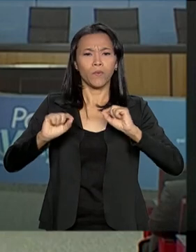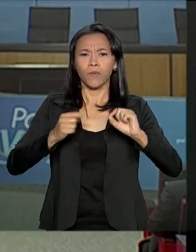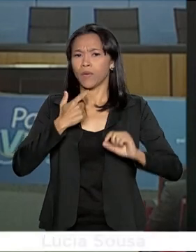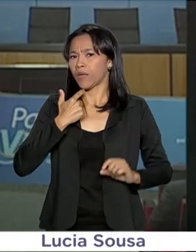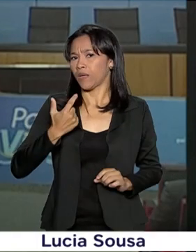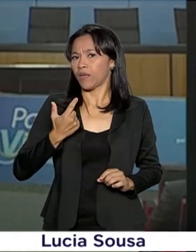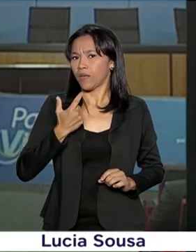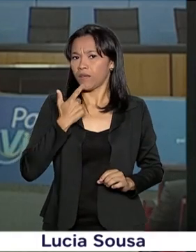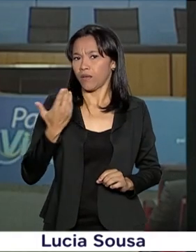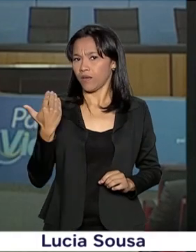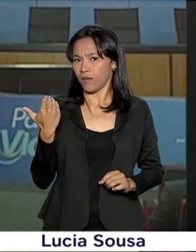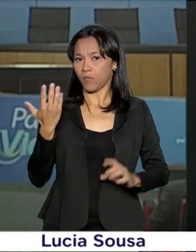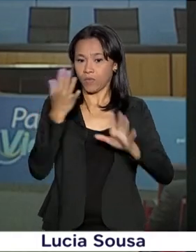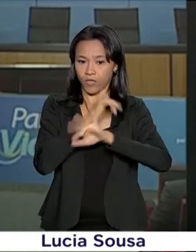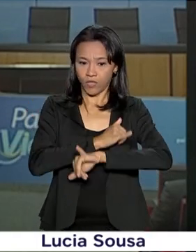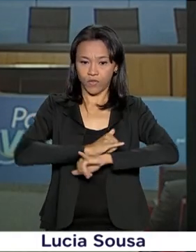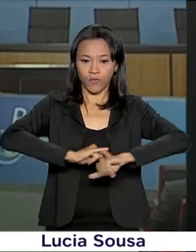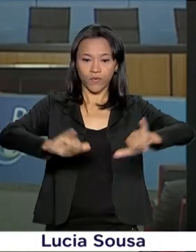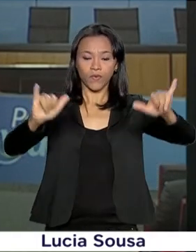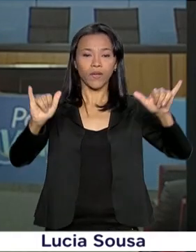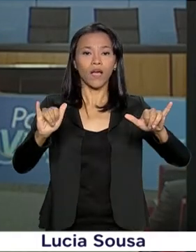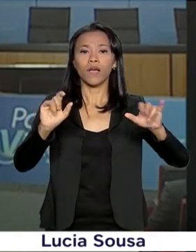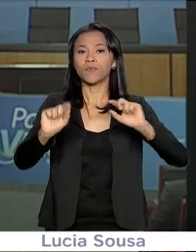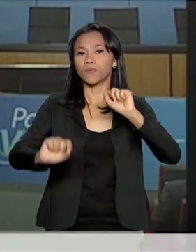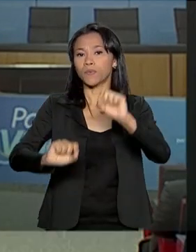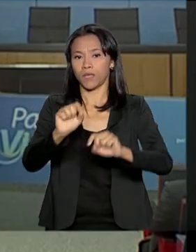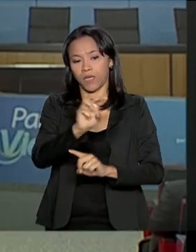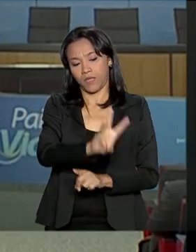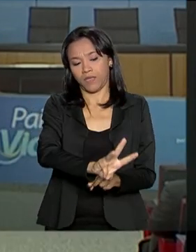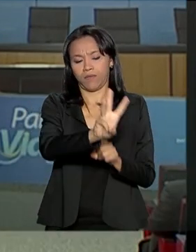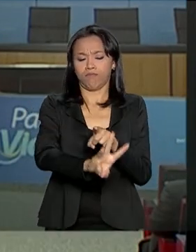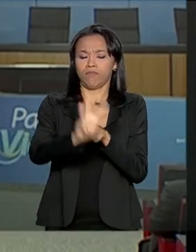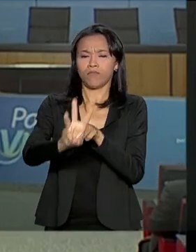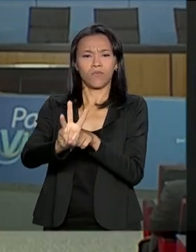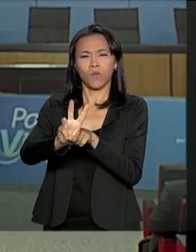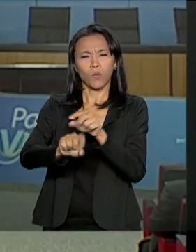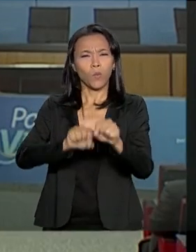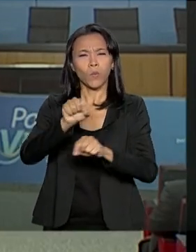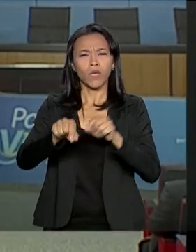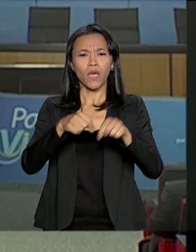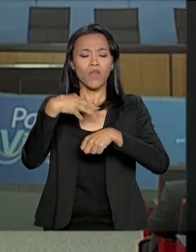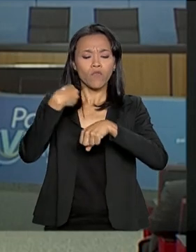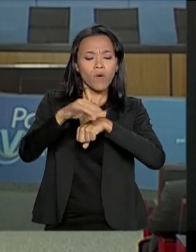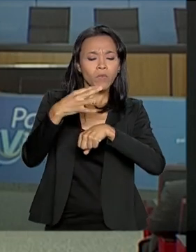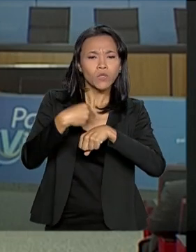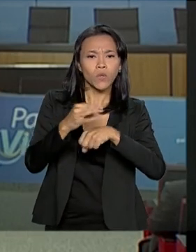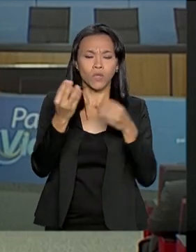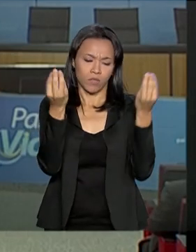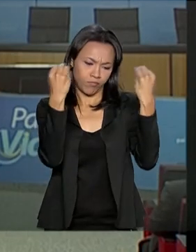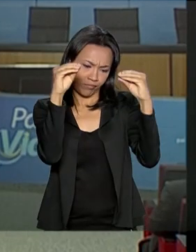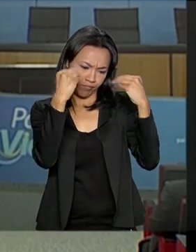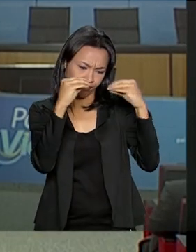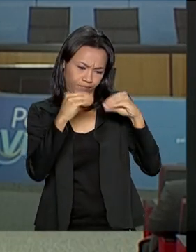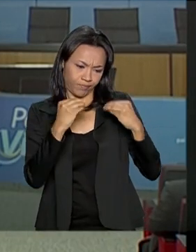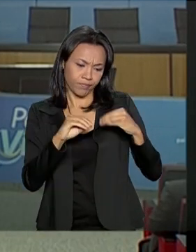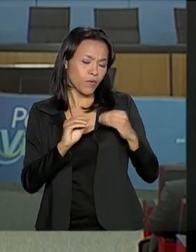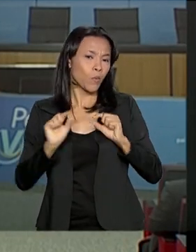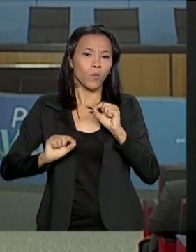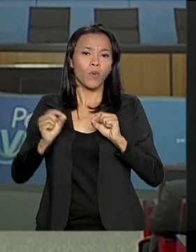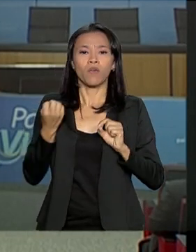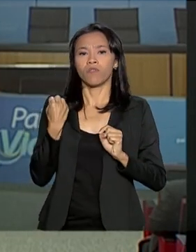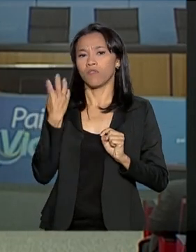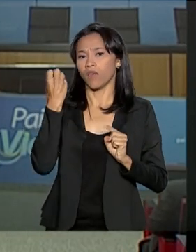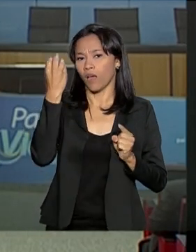de ser lançado o portal Painel de Viagens, um site que reúne informações sobre os gastos com viagens